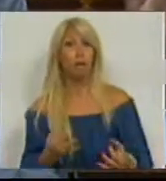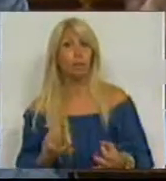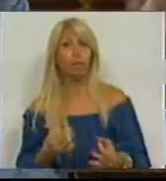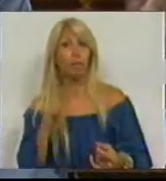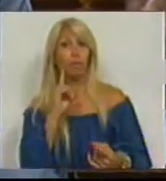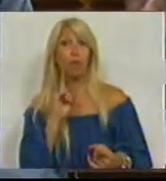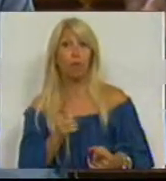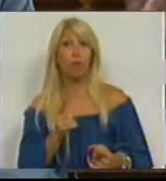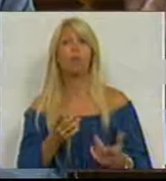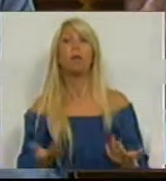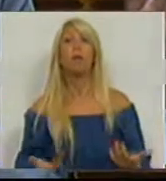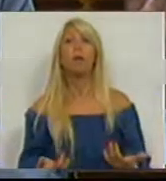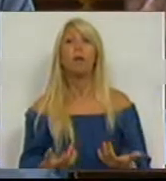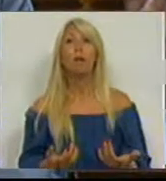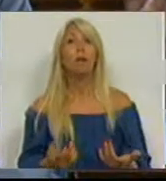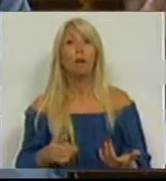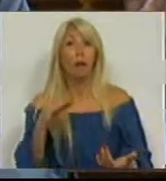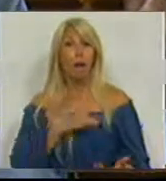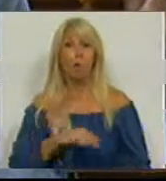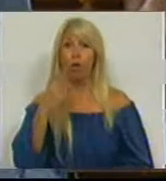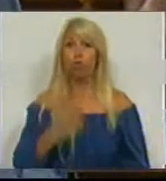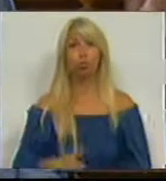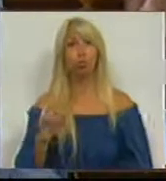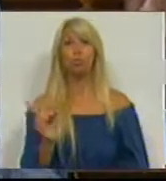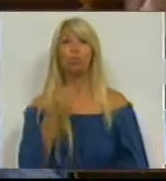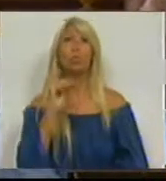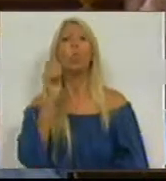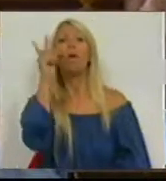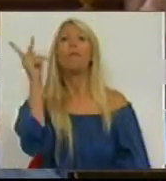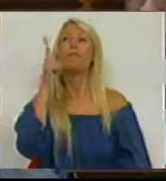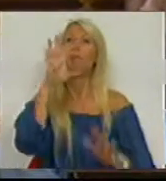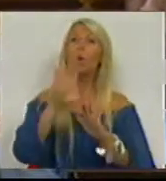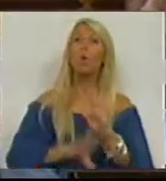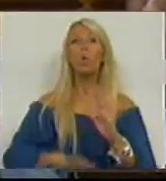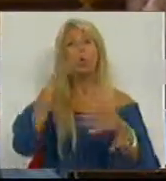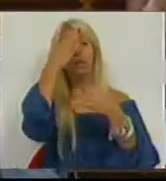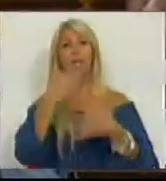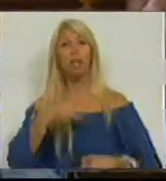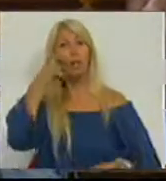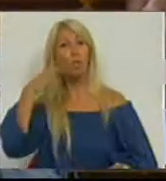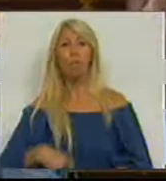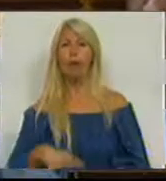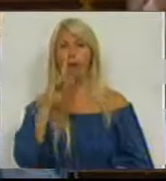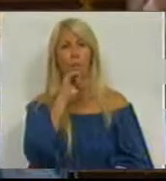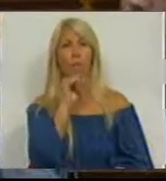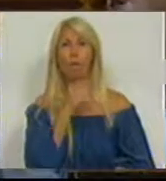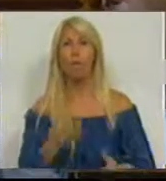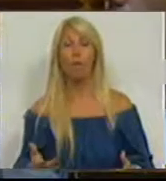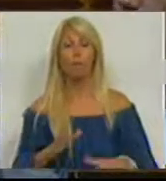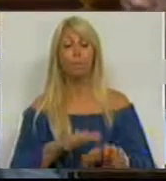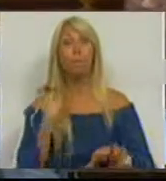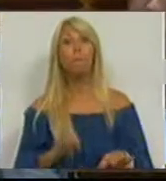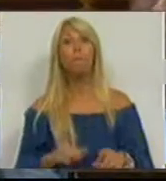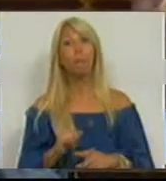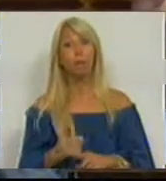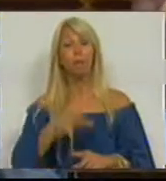rendimento nem justo nem uma vida em condições de dignidade humana. Por isso, e porque